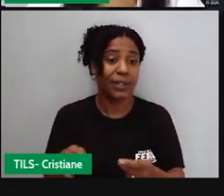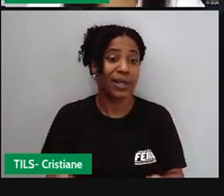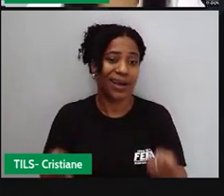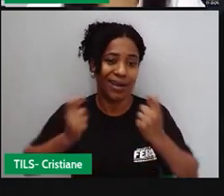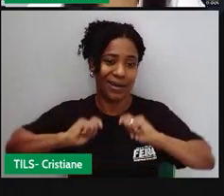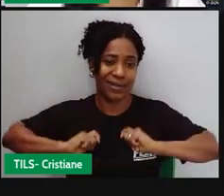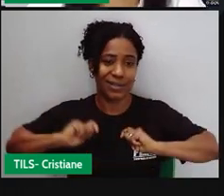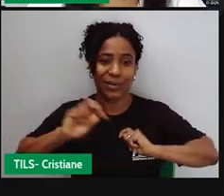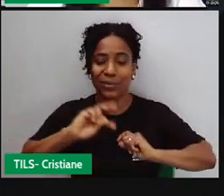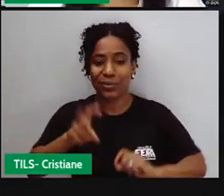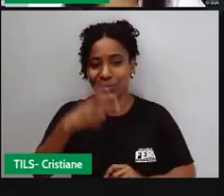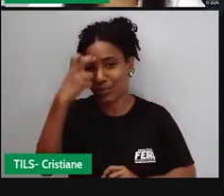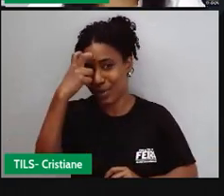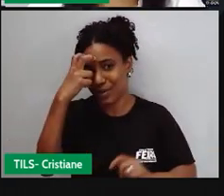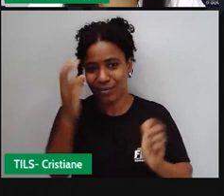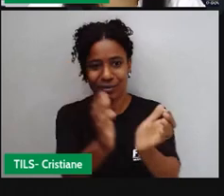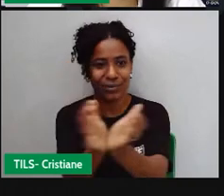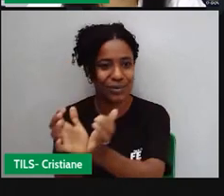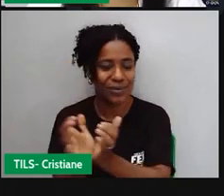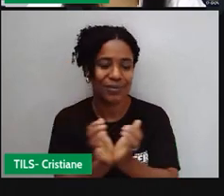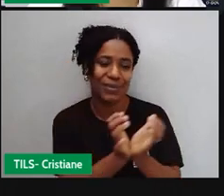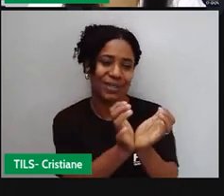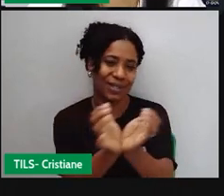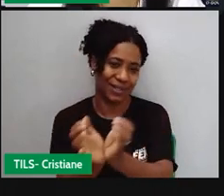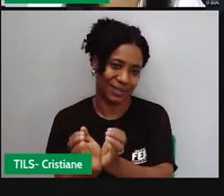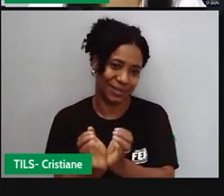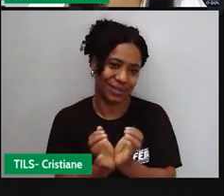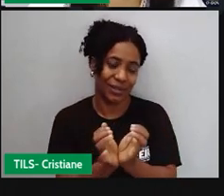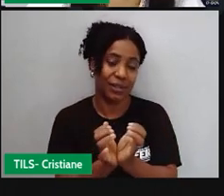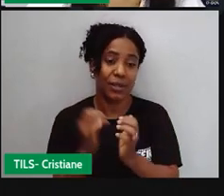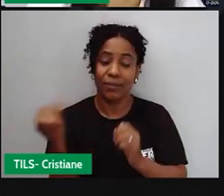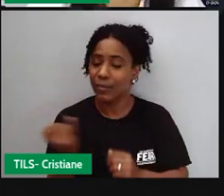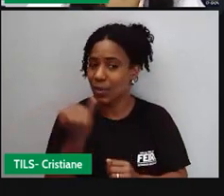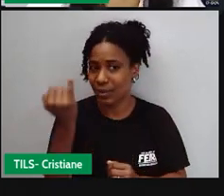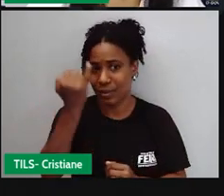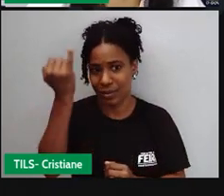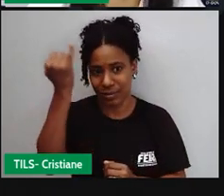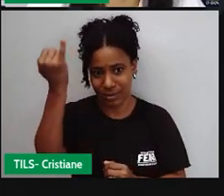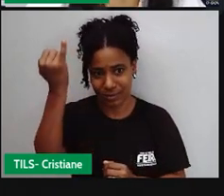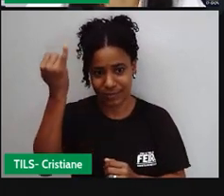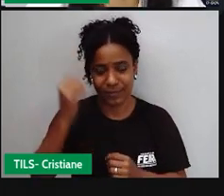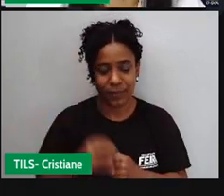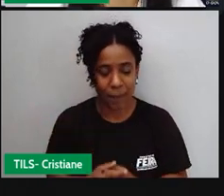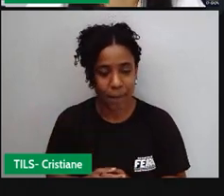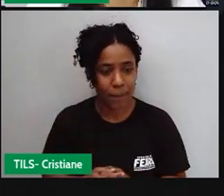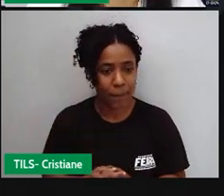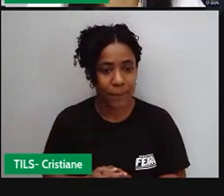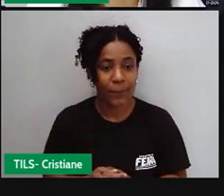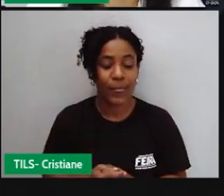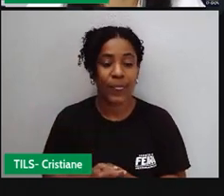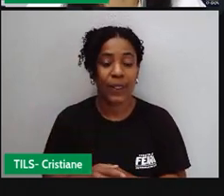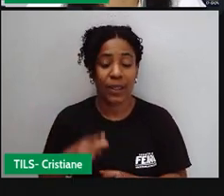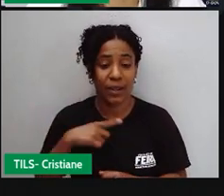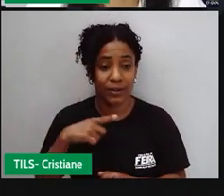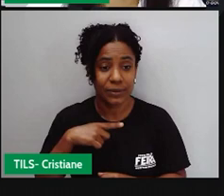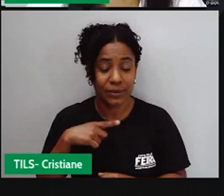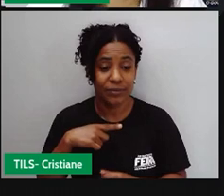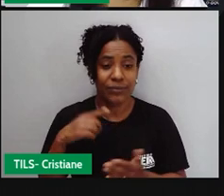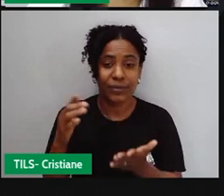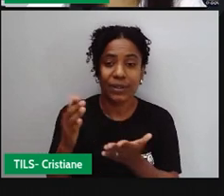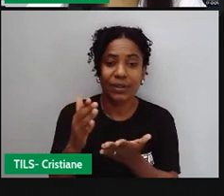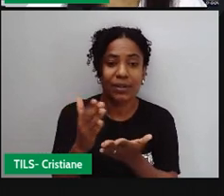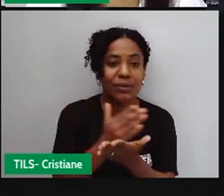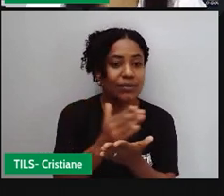culturais que as comunidades trazem a partir dos povos que os formaram. Então, existem aí algumas